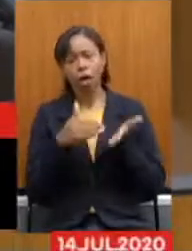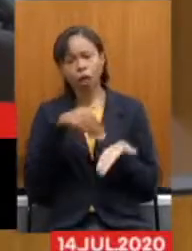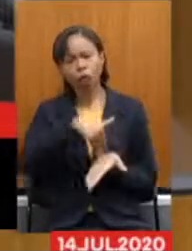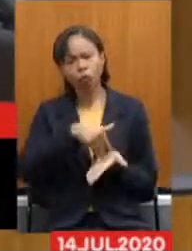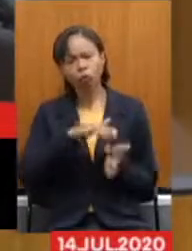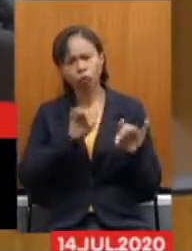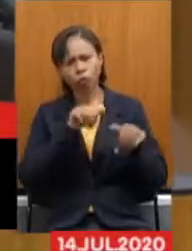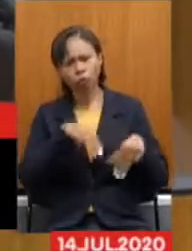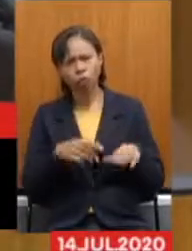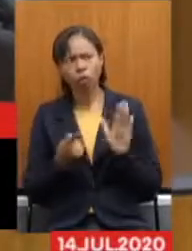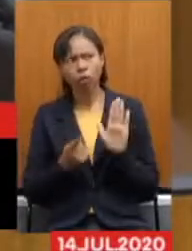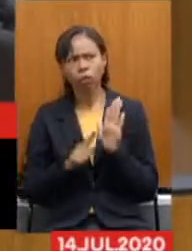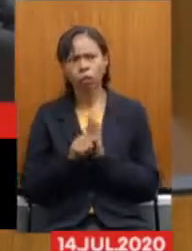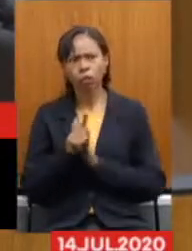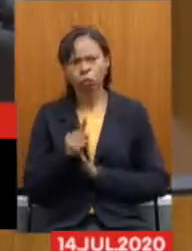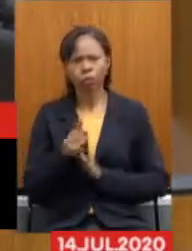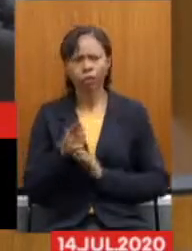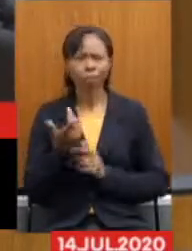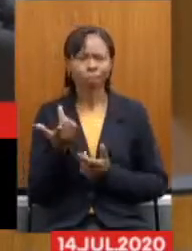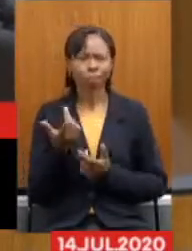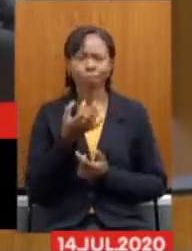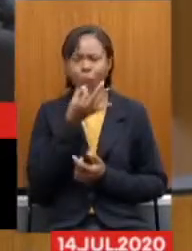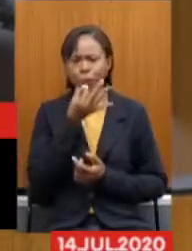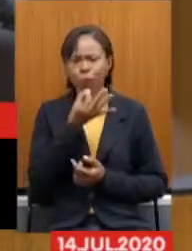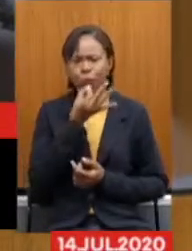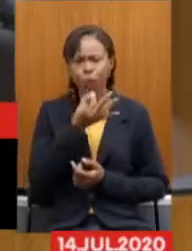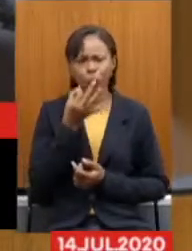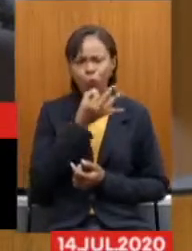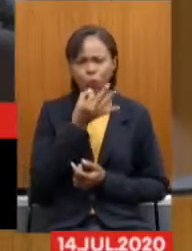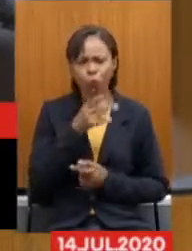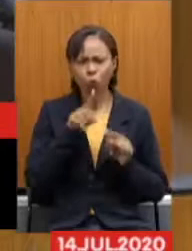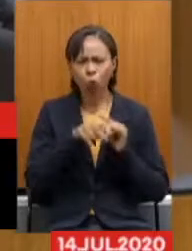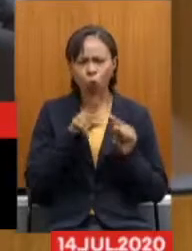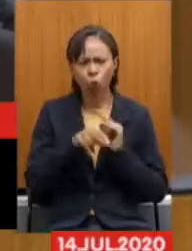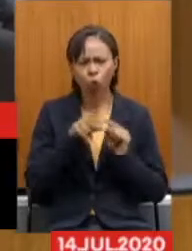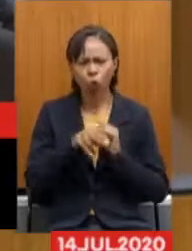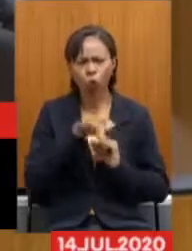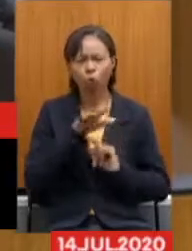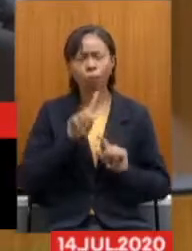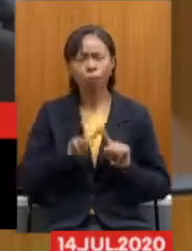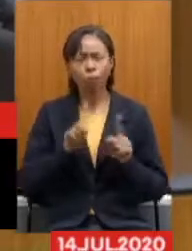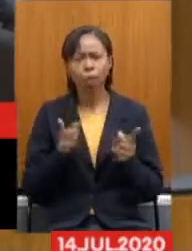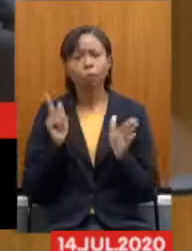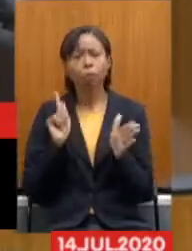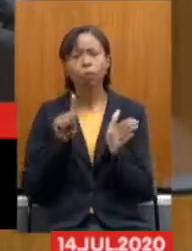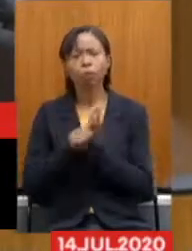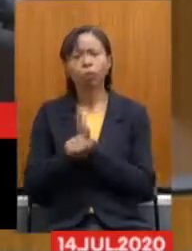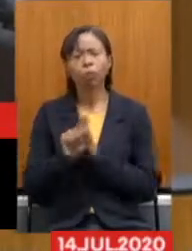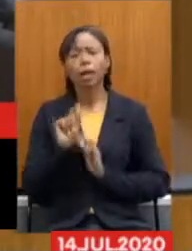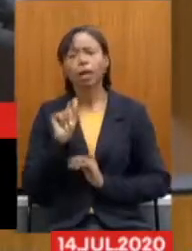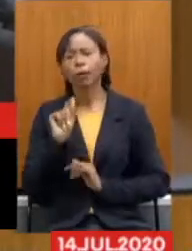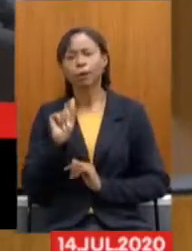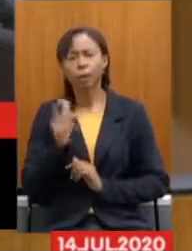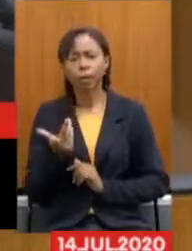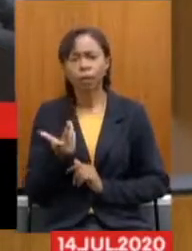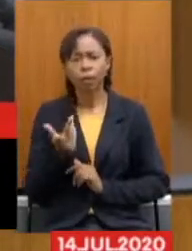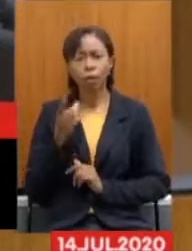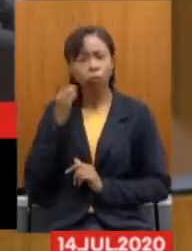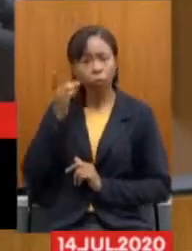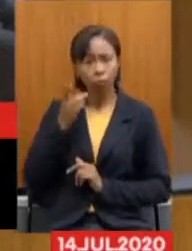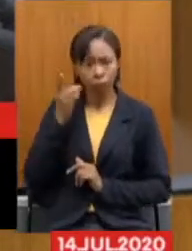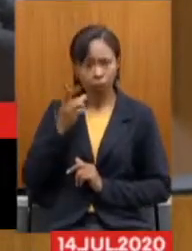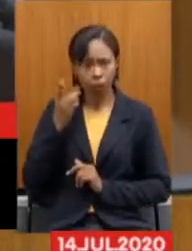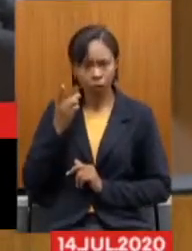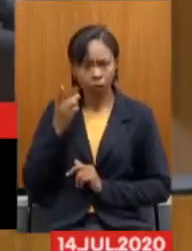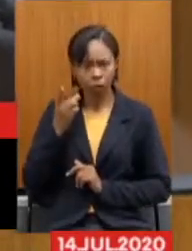pergunta O som Parece que cortou Um pouco o som Mas a pergunta Que nós deixamos É Senhor deputado